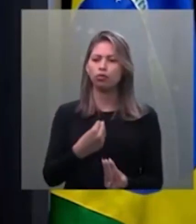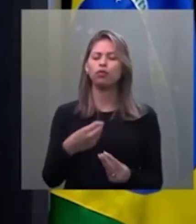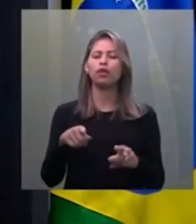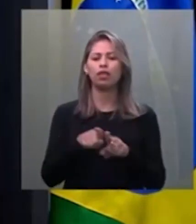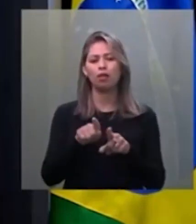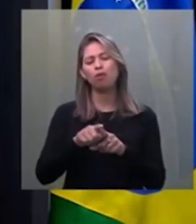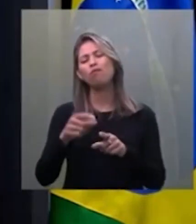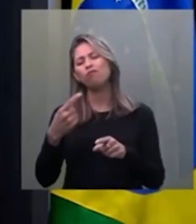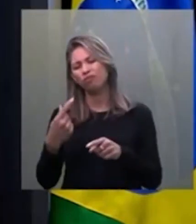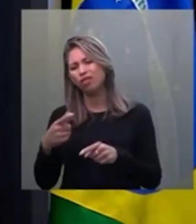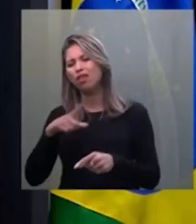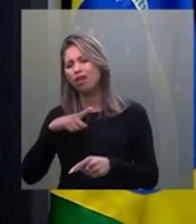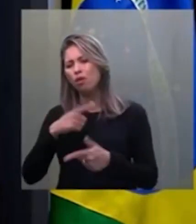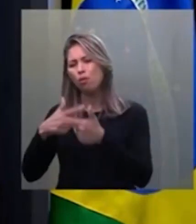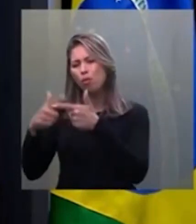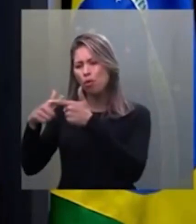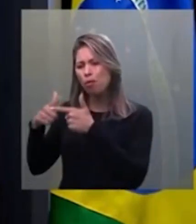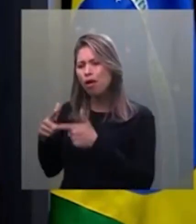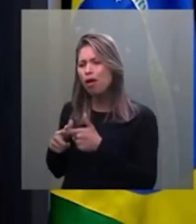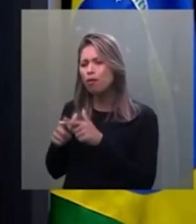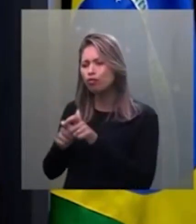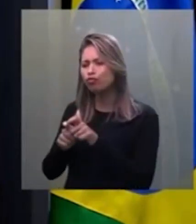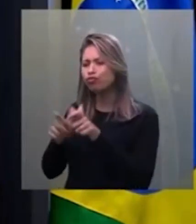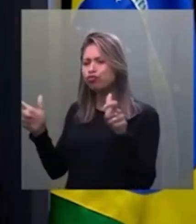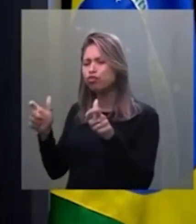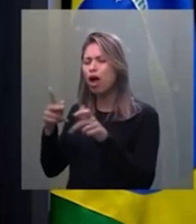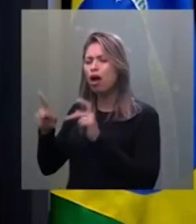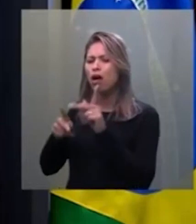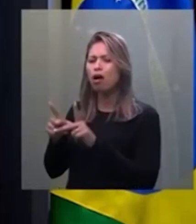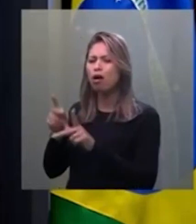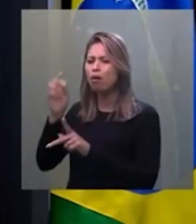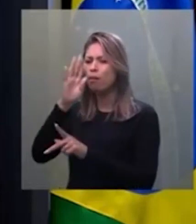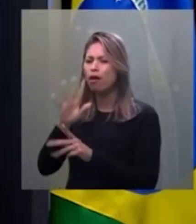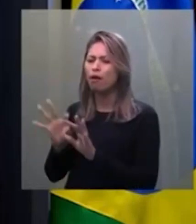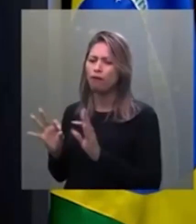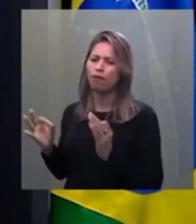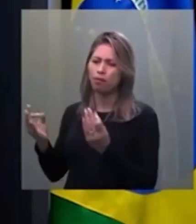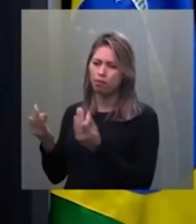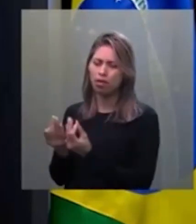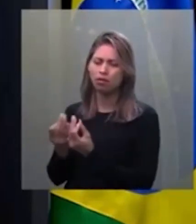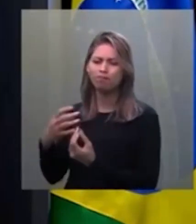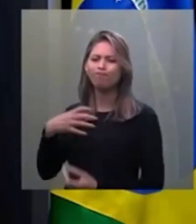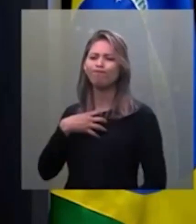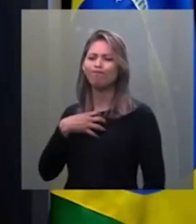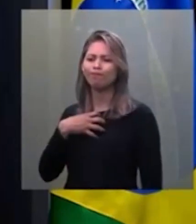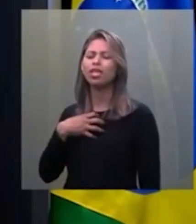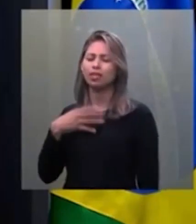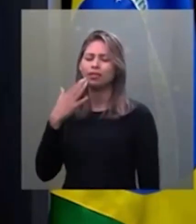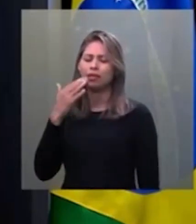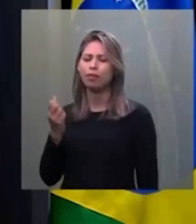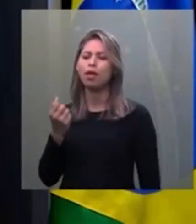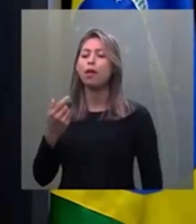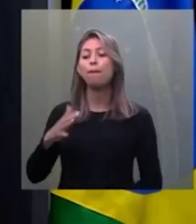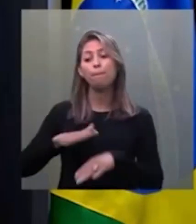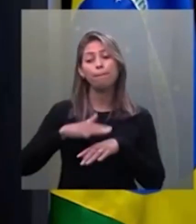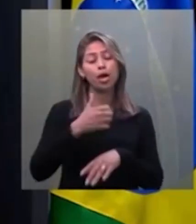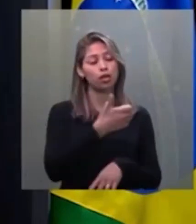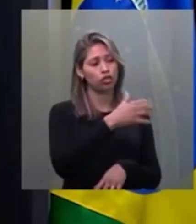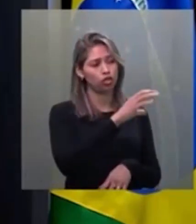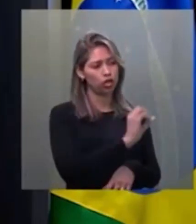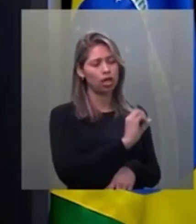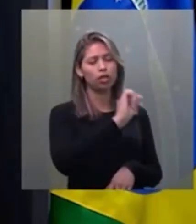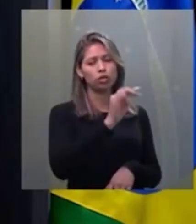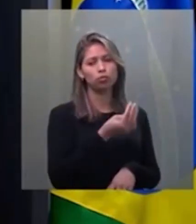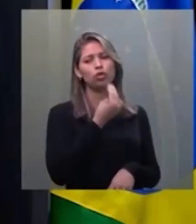de milhões de famílias. Sentimos porque ainda ficarão mais de 10 milhões de famílias